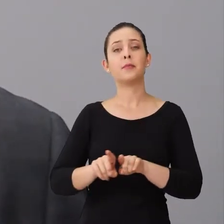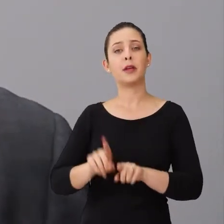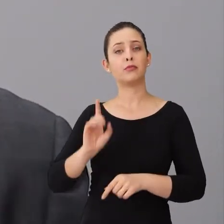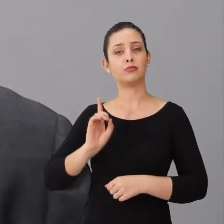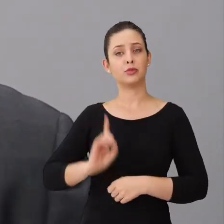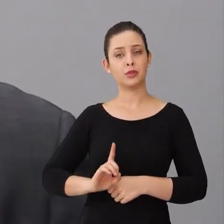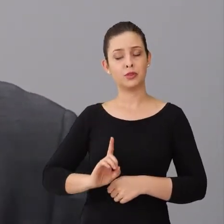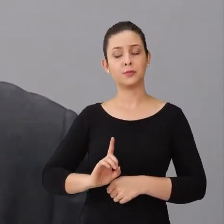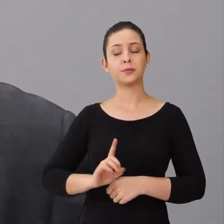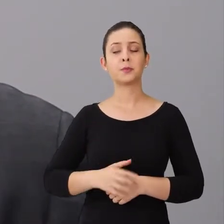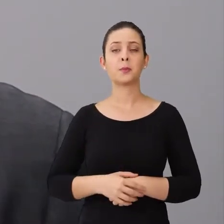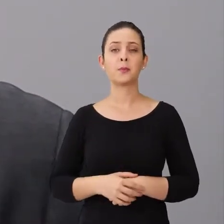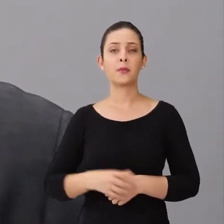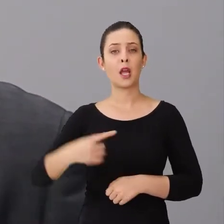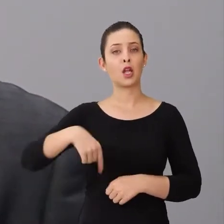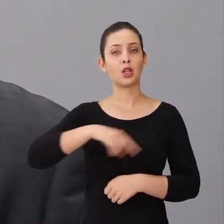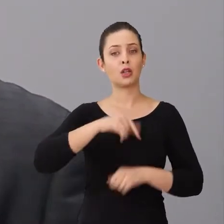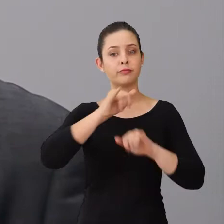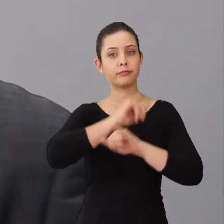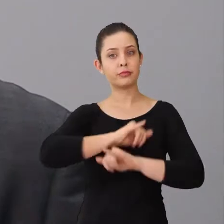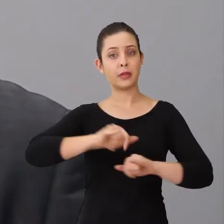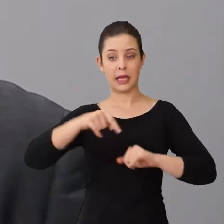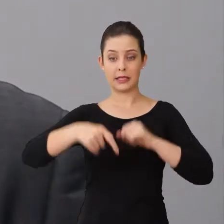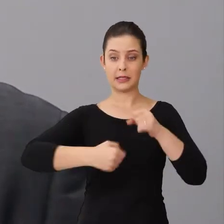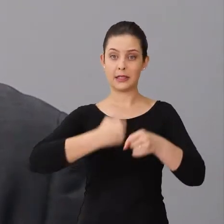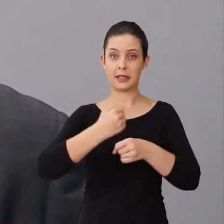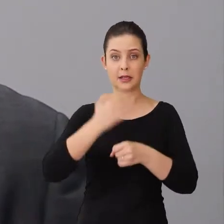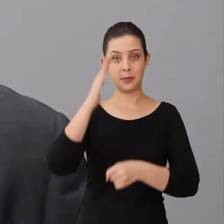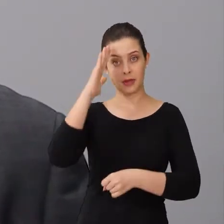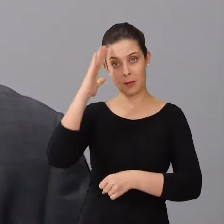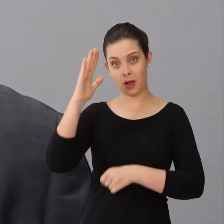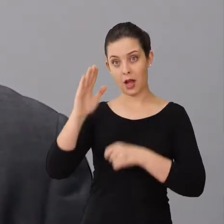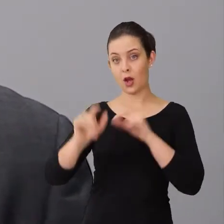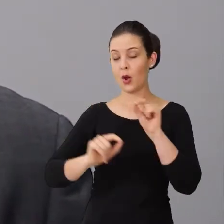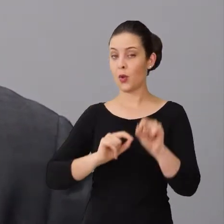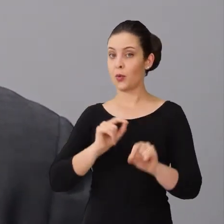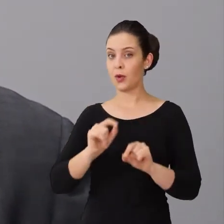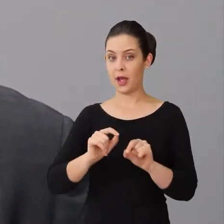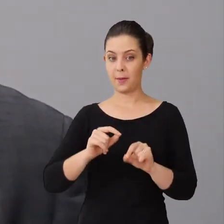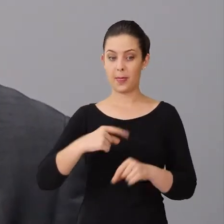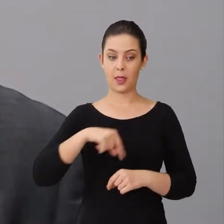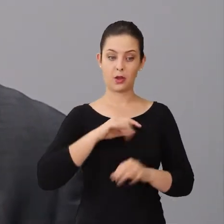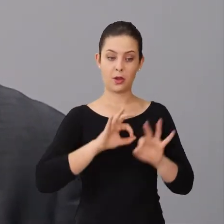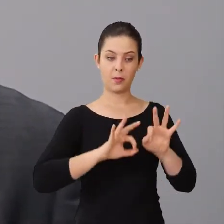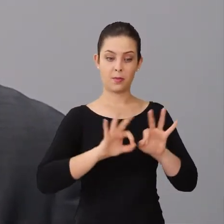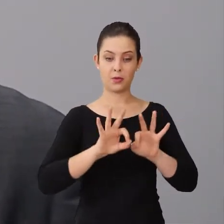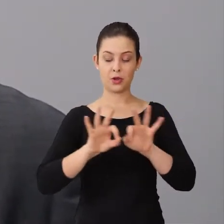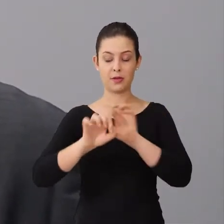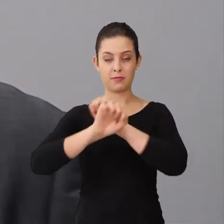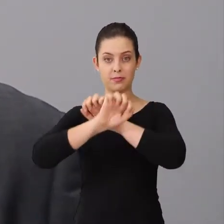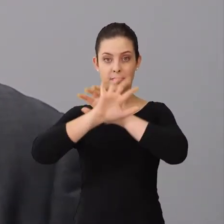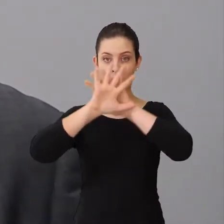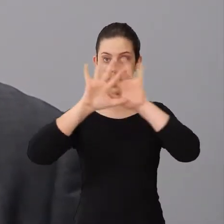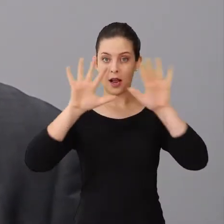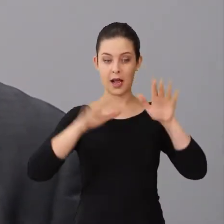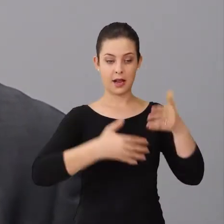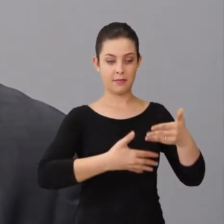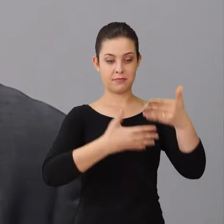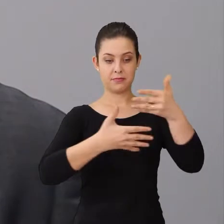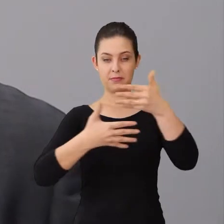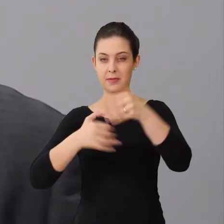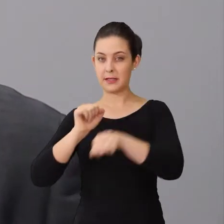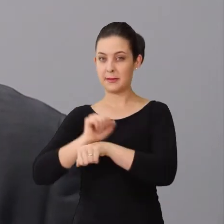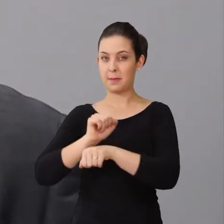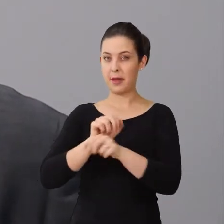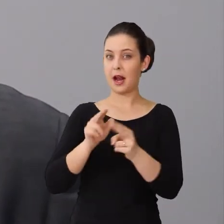também, que eu acho que é o nosso grande destaque desse ano, que é o nosso projeto de transparência das listas de